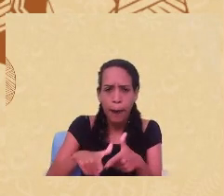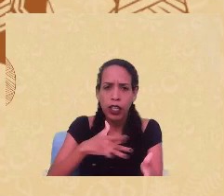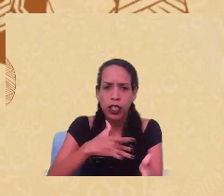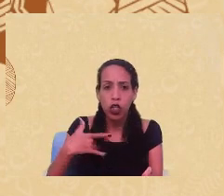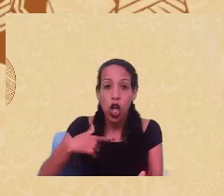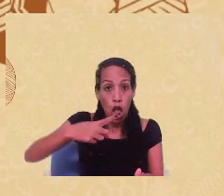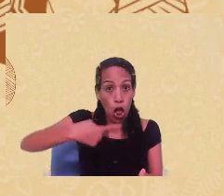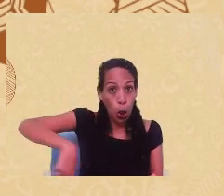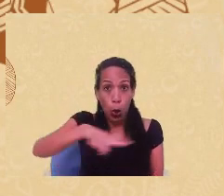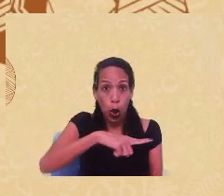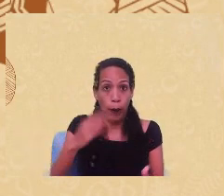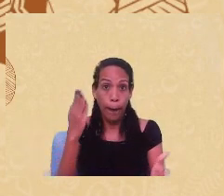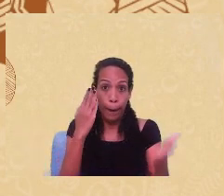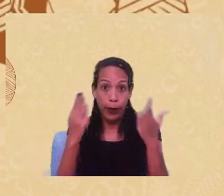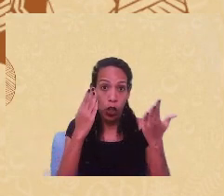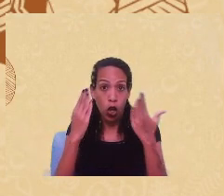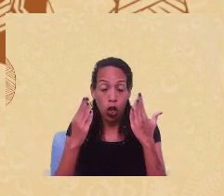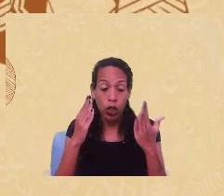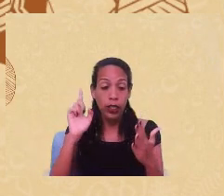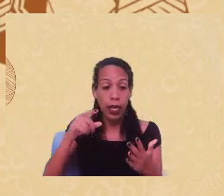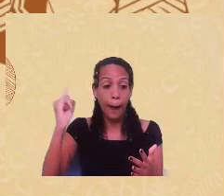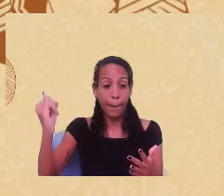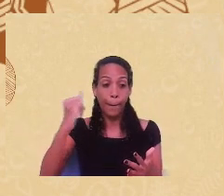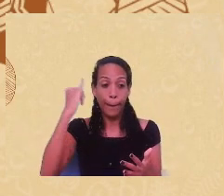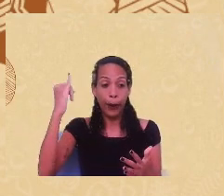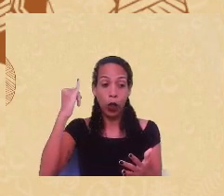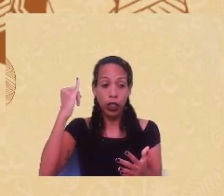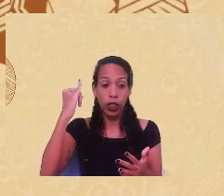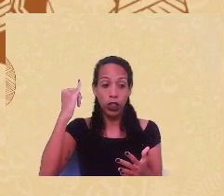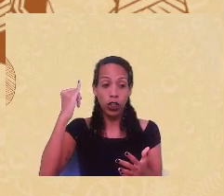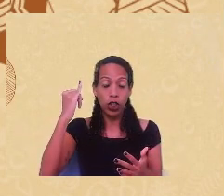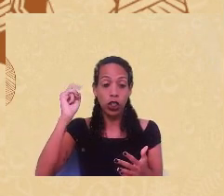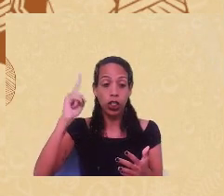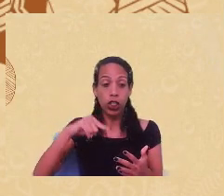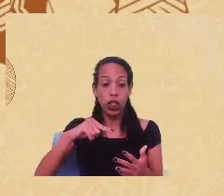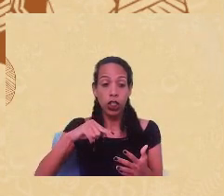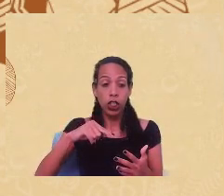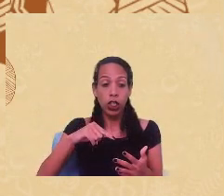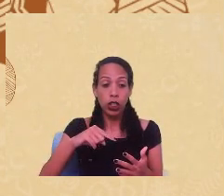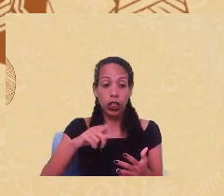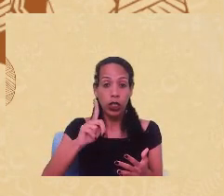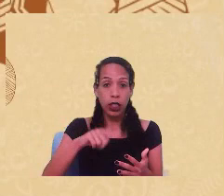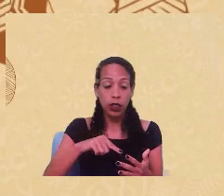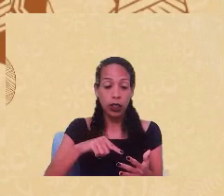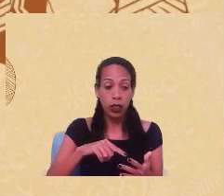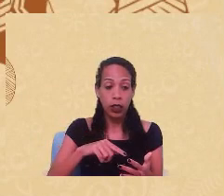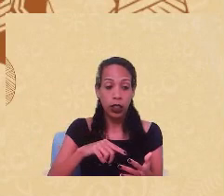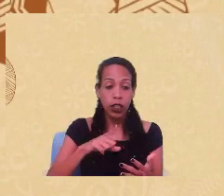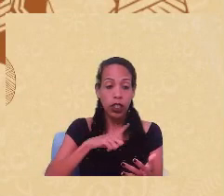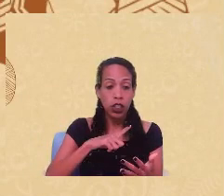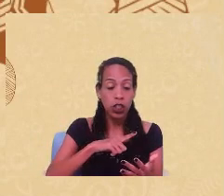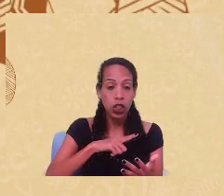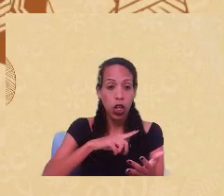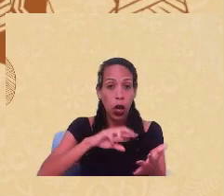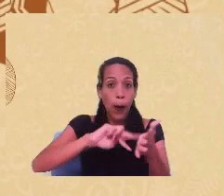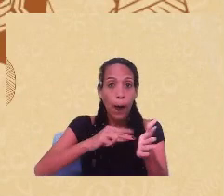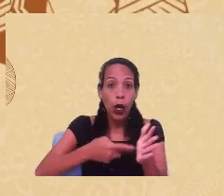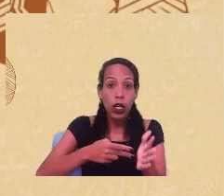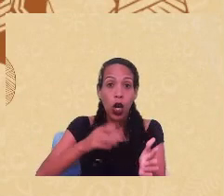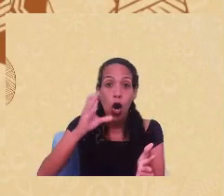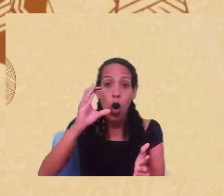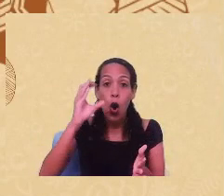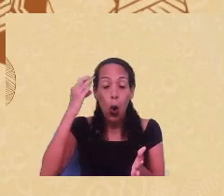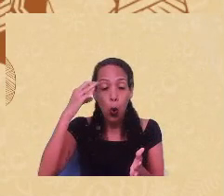fundamentais no protagonismo, inclusive, desta modulação de cultura. E,